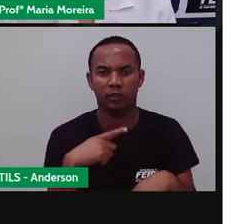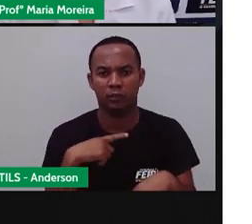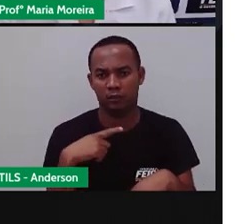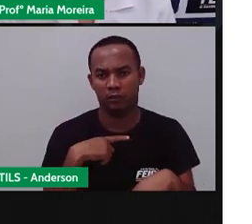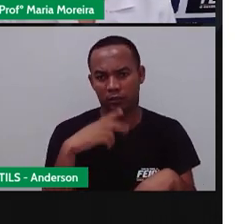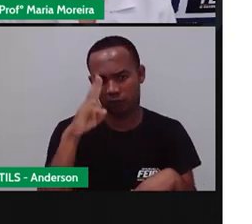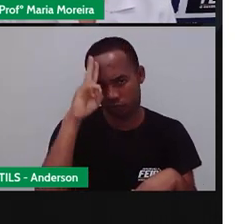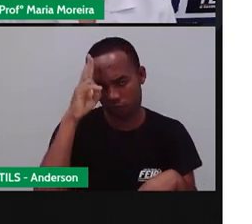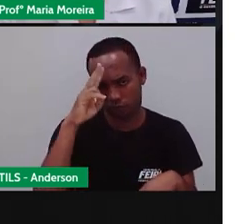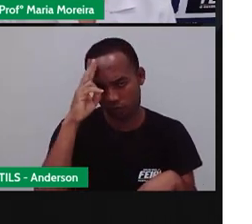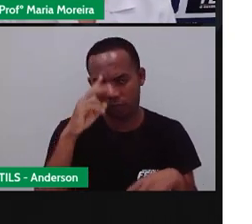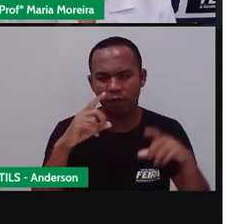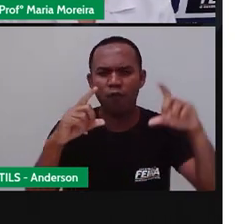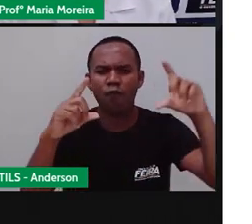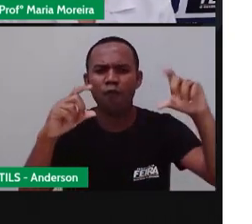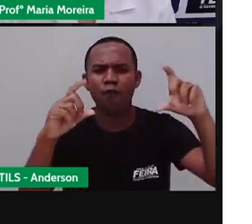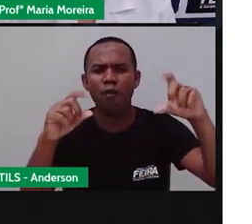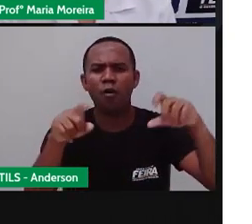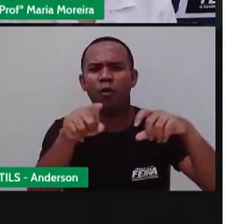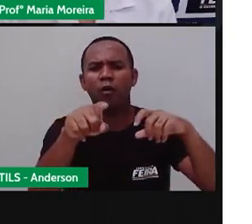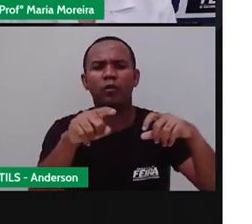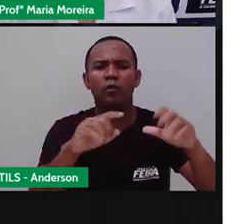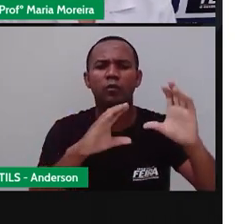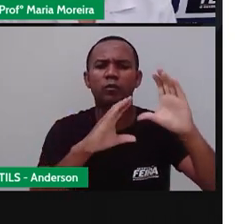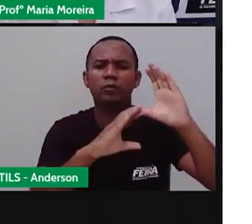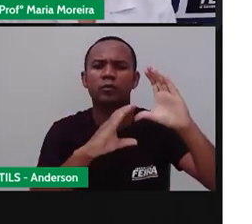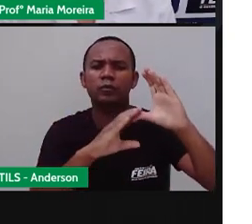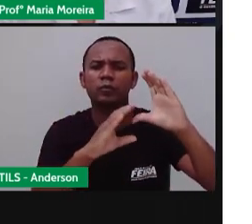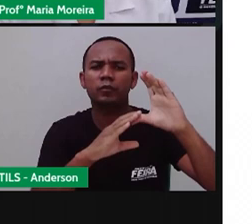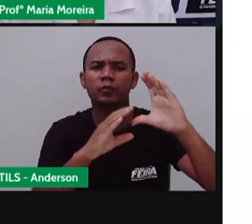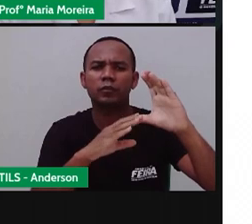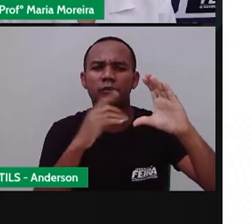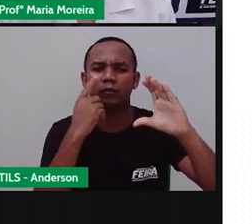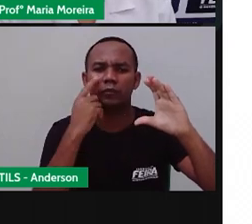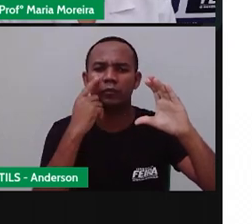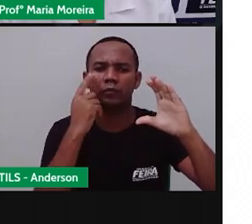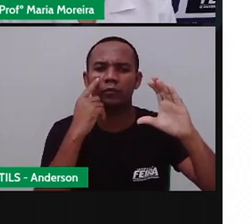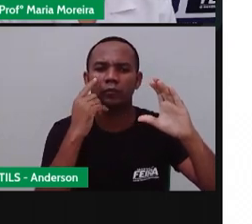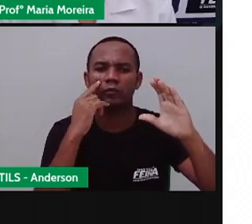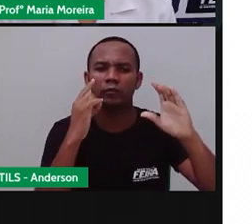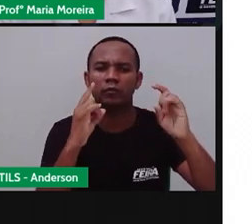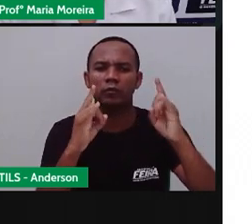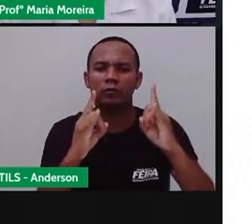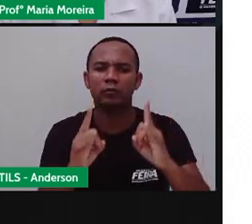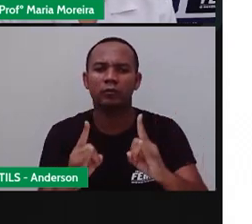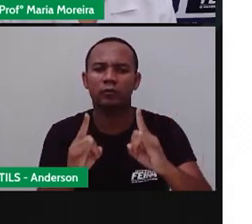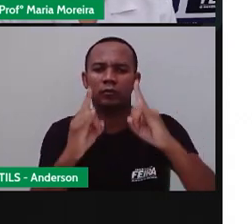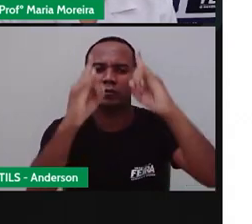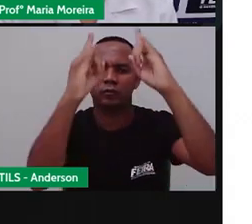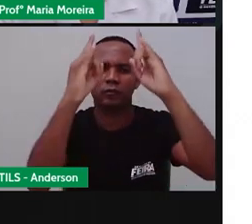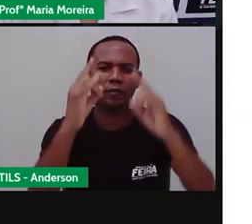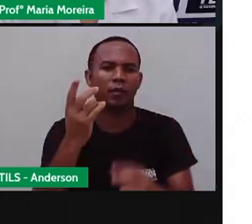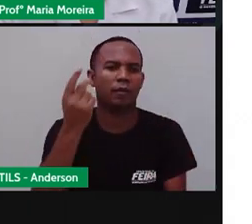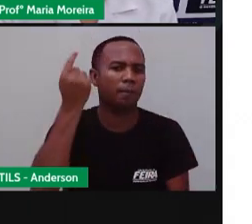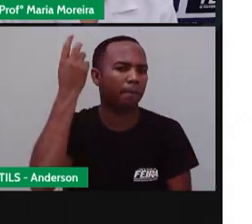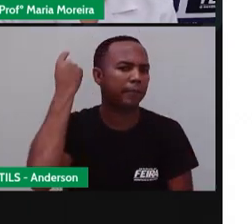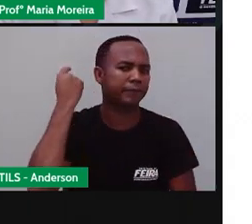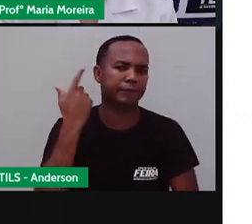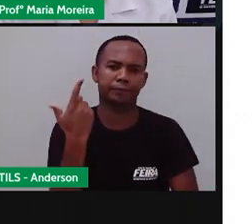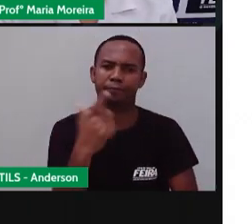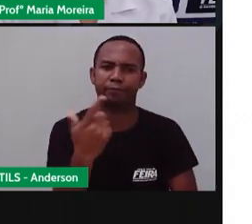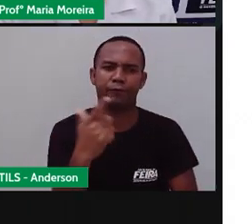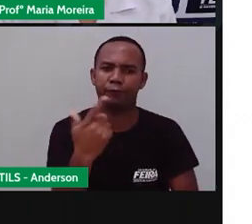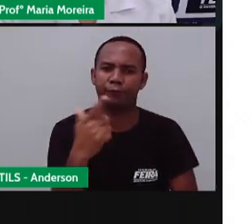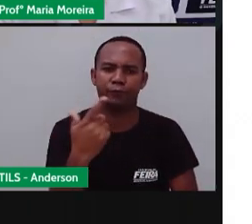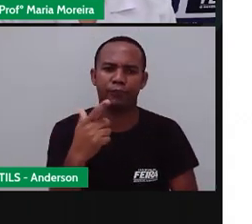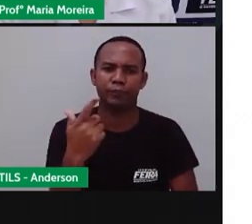Então, a Pró trouxe essa foto aqui do Shopping Bôlevard com a torre aqui do Multiplace pelo seguinte, antigamente não existia essa